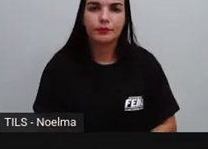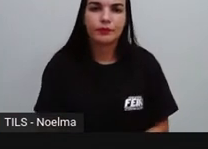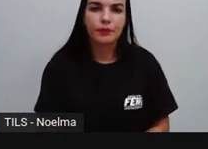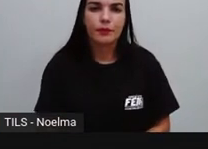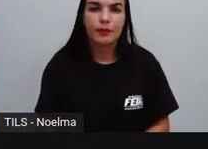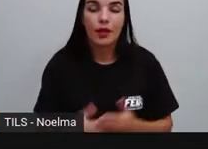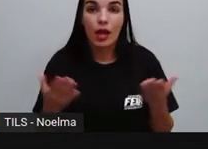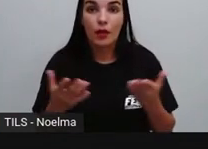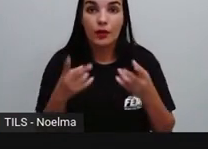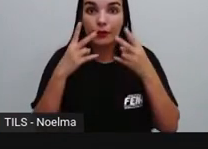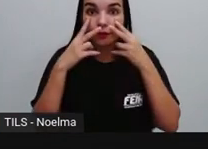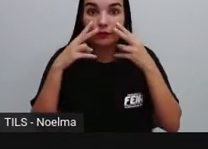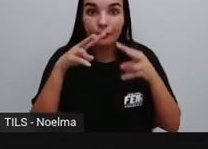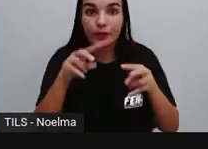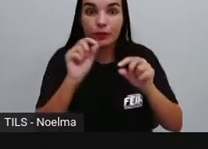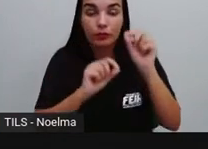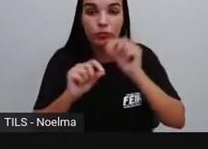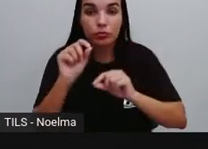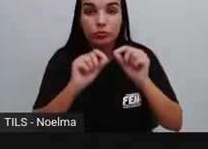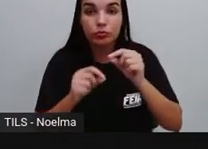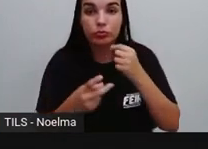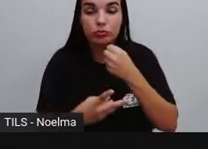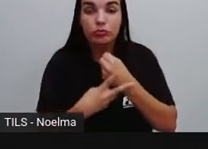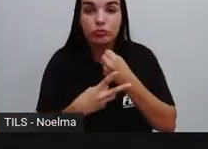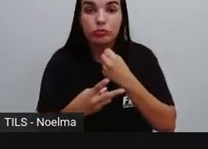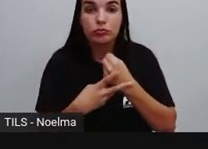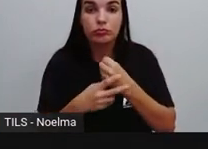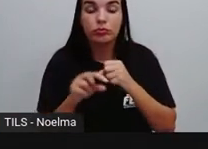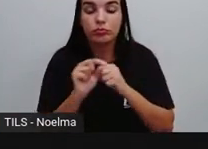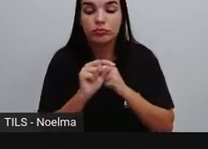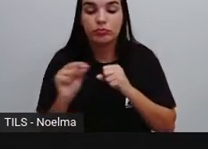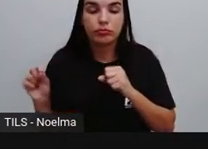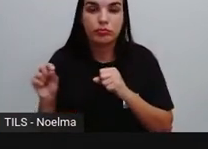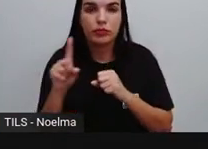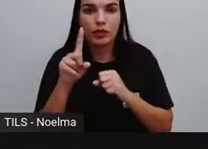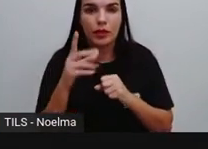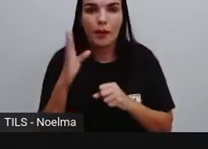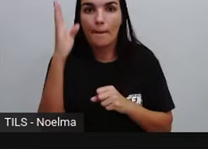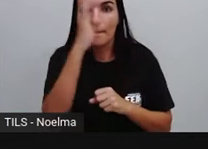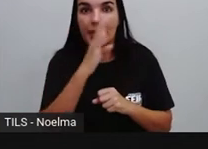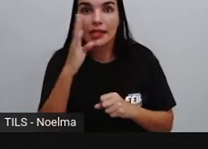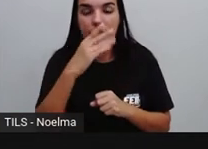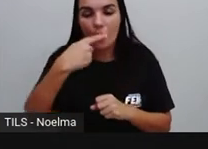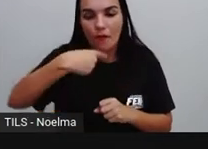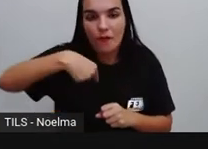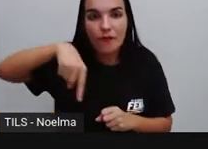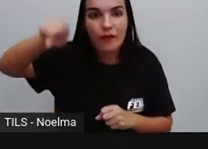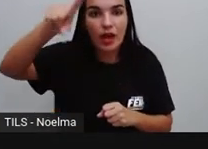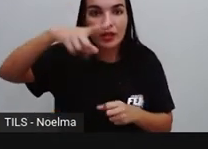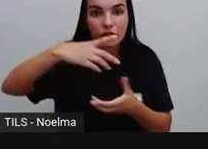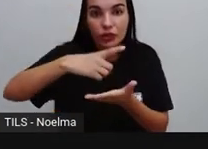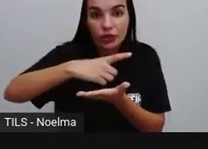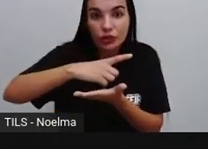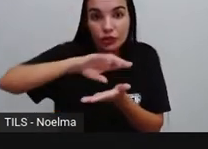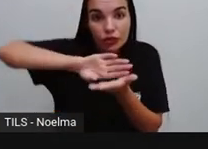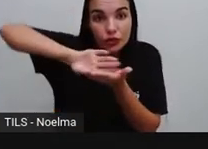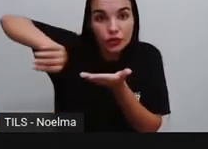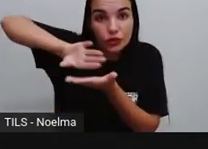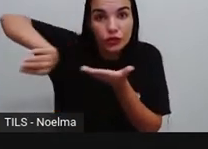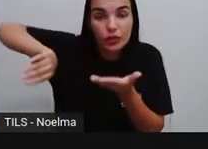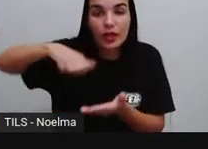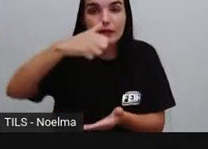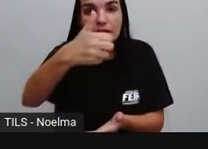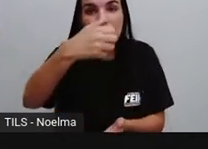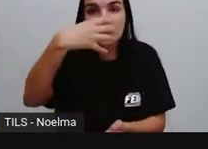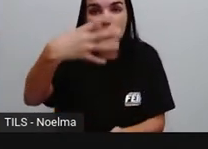Observe o verbo destacado aqui. Brasil vai retirar 144 mil toneladas